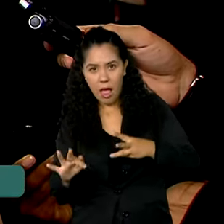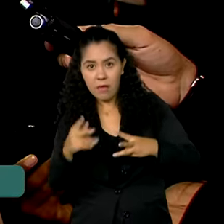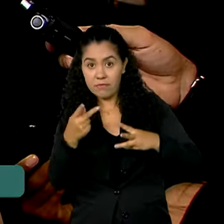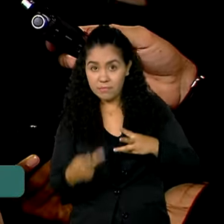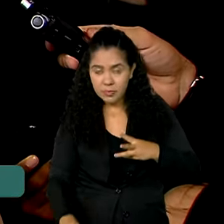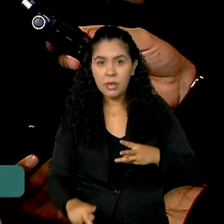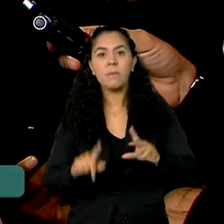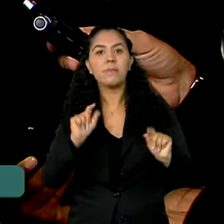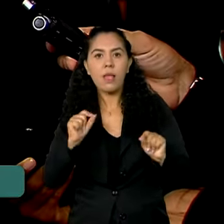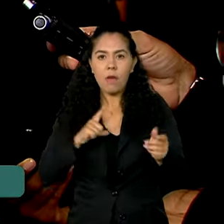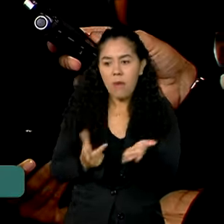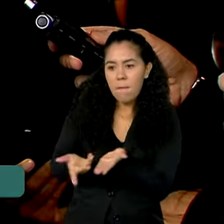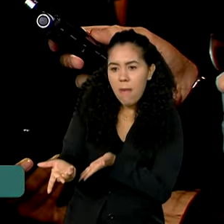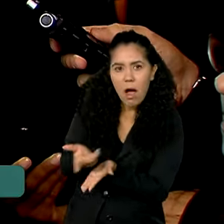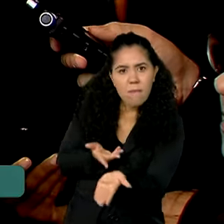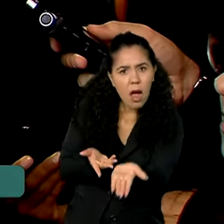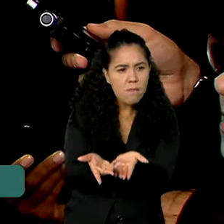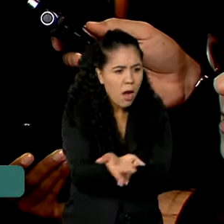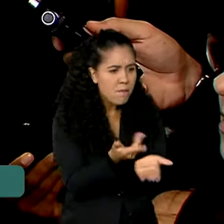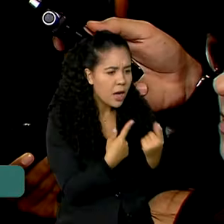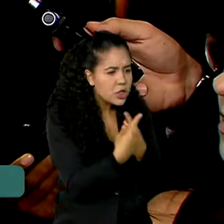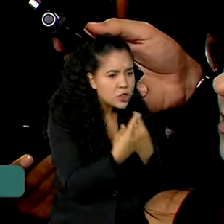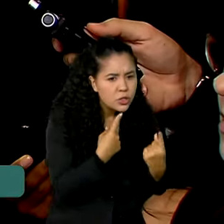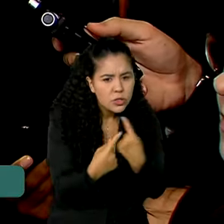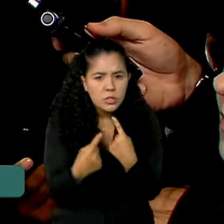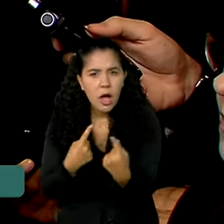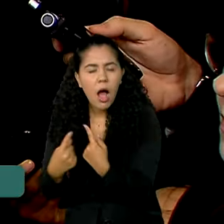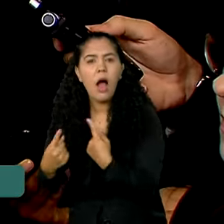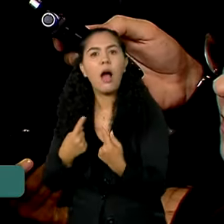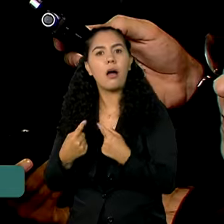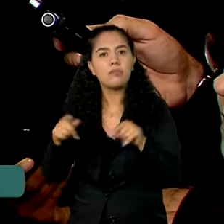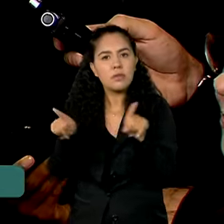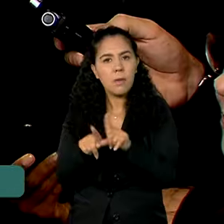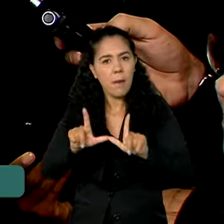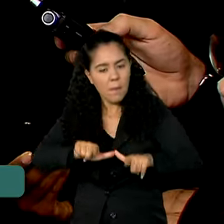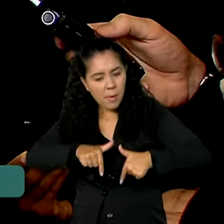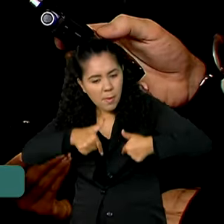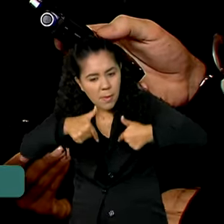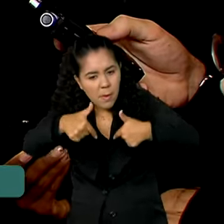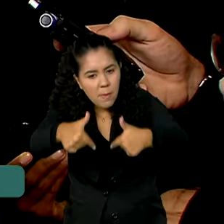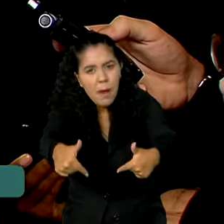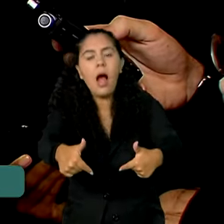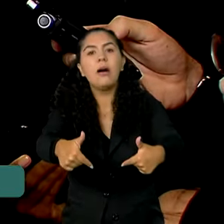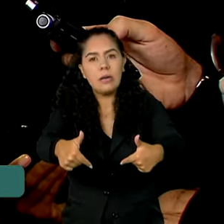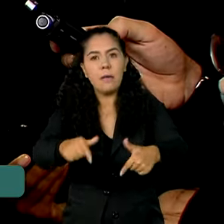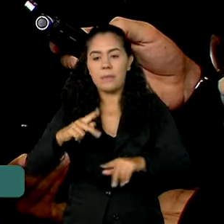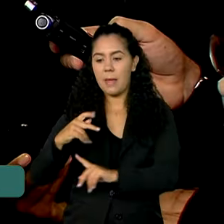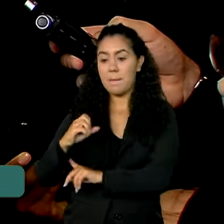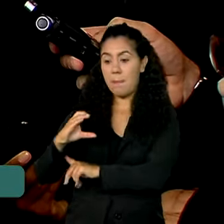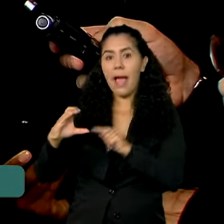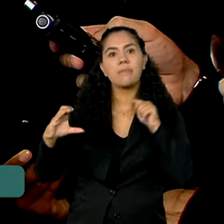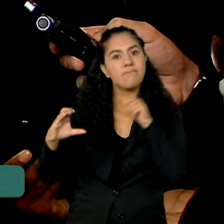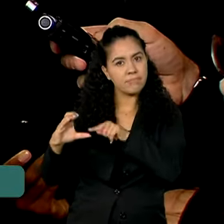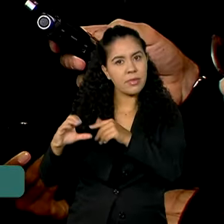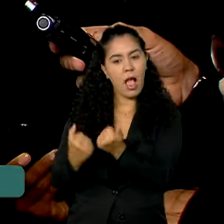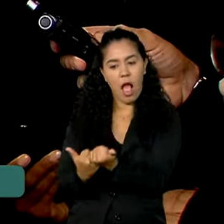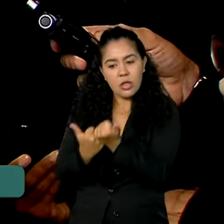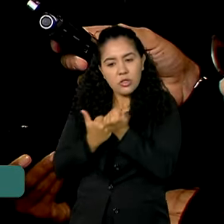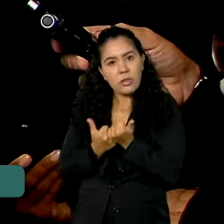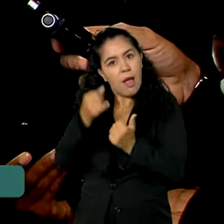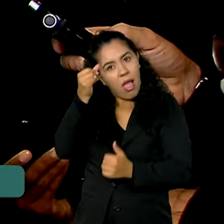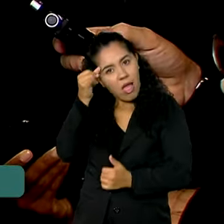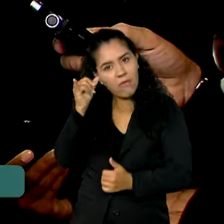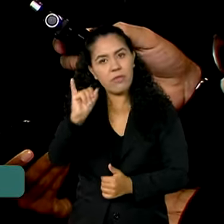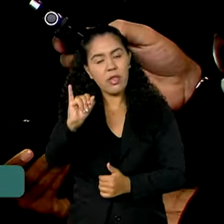Uma troca de informação, uma coordenação em termos de atuação dessas forças, a PEC ajudaria muito a prevenir